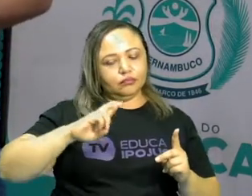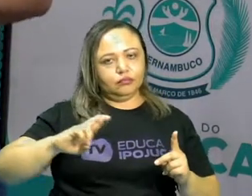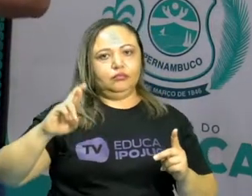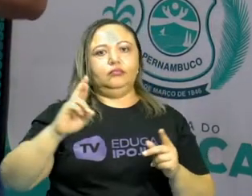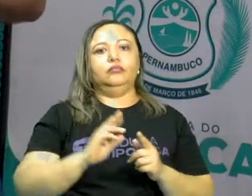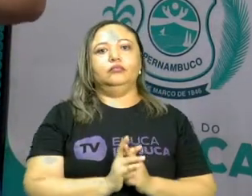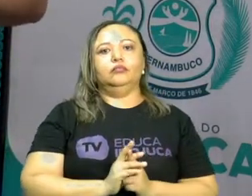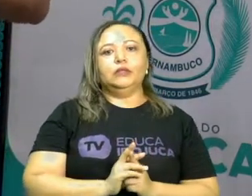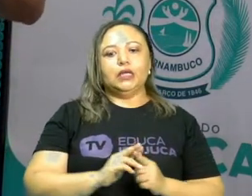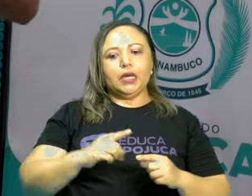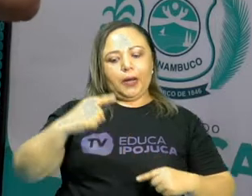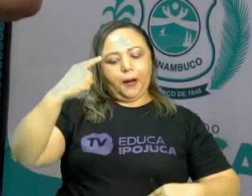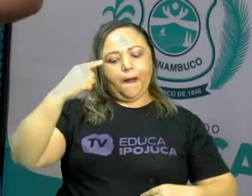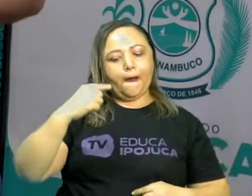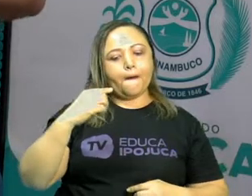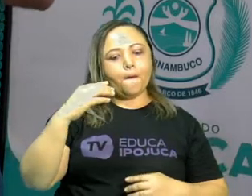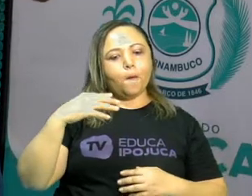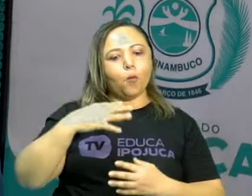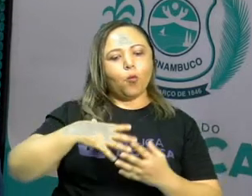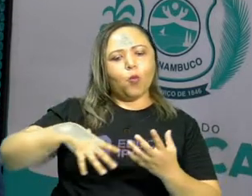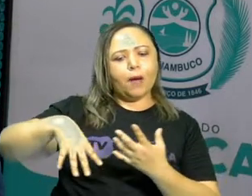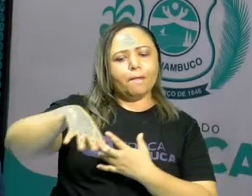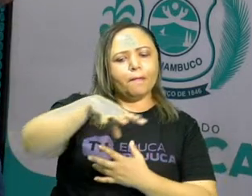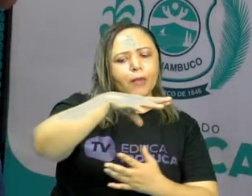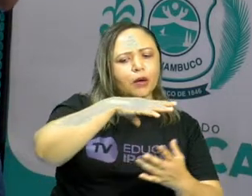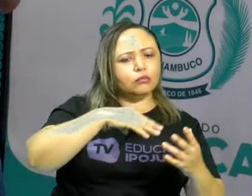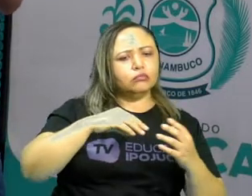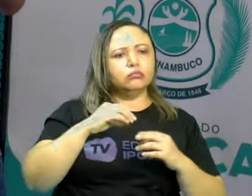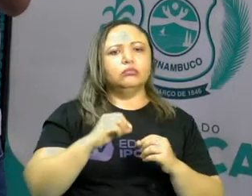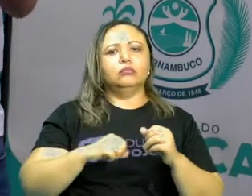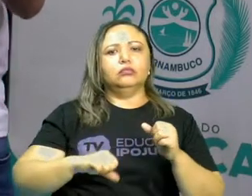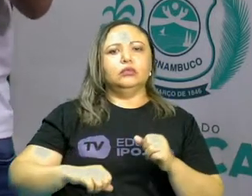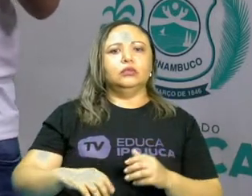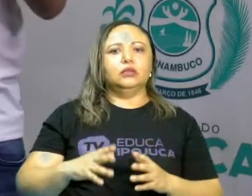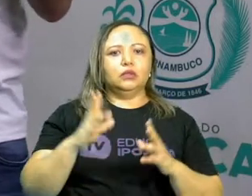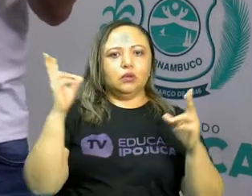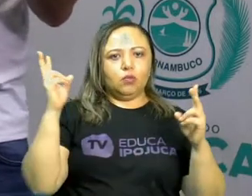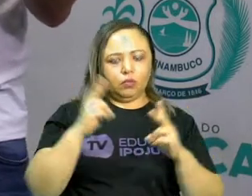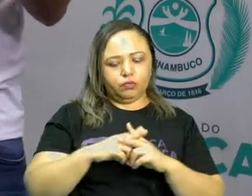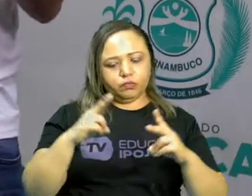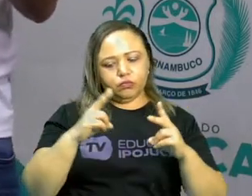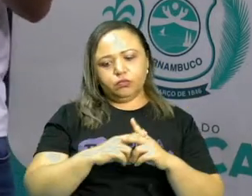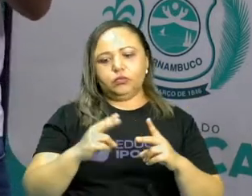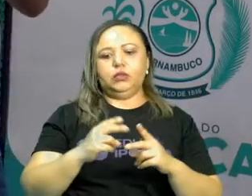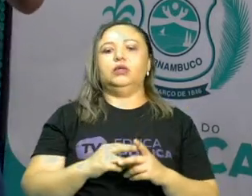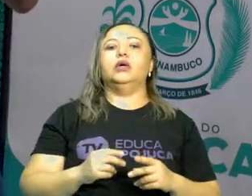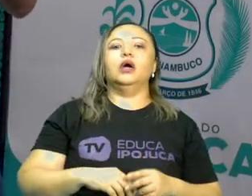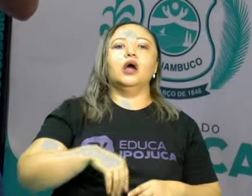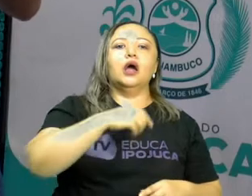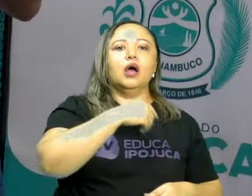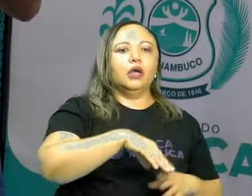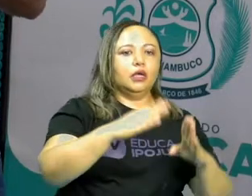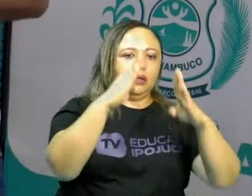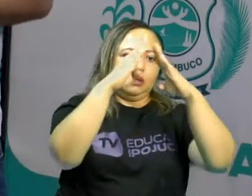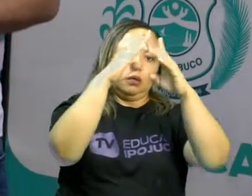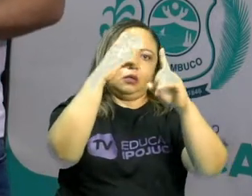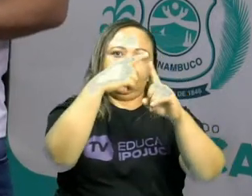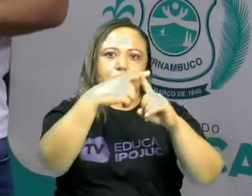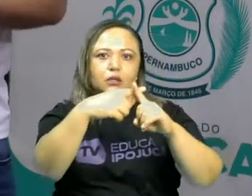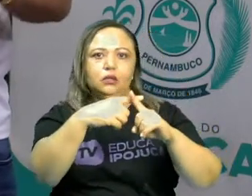Era um conflito que vai ocorrer entre a igreja católica e o imperador Dom Pedro II.